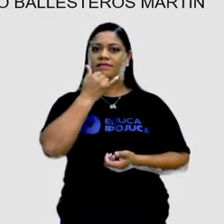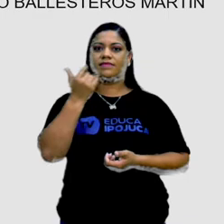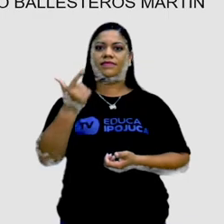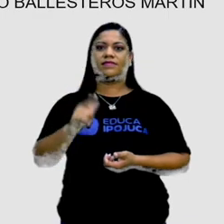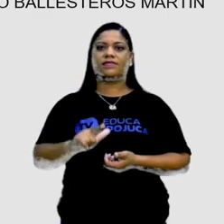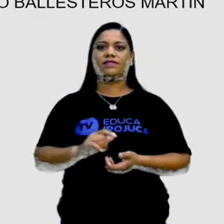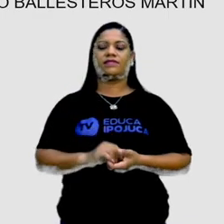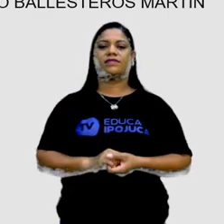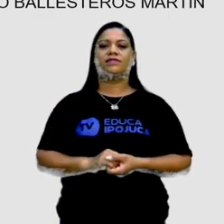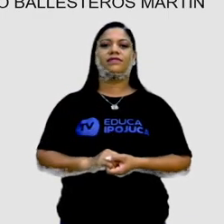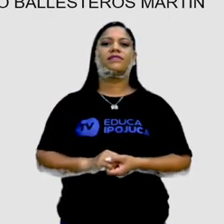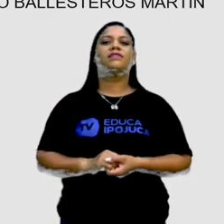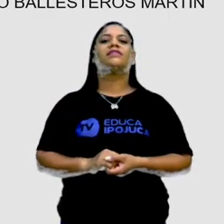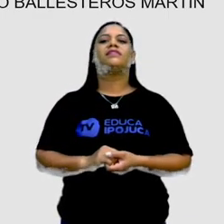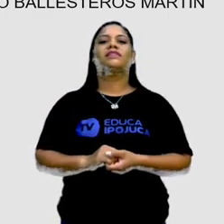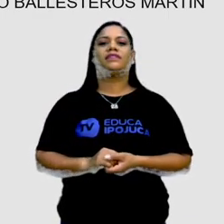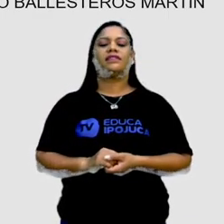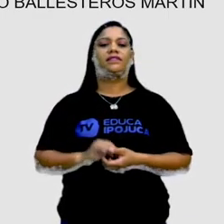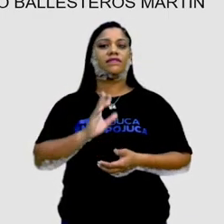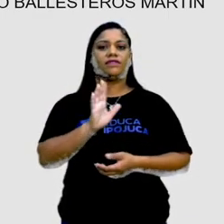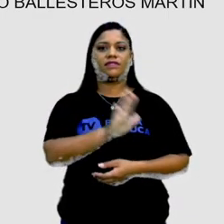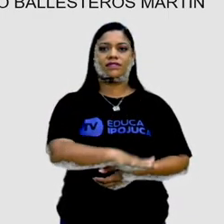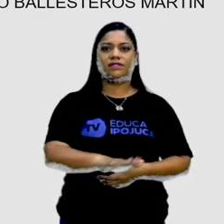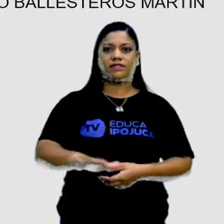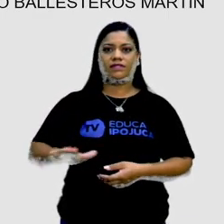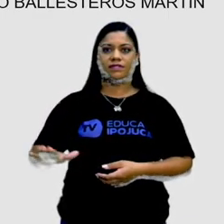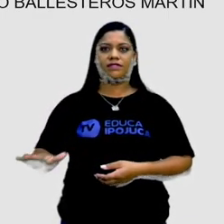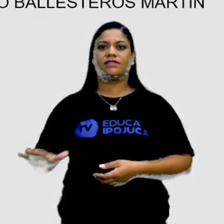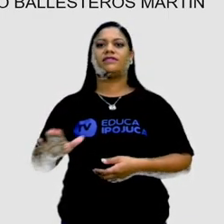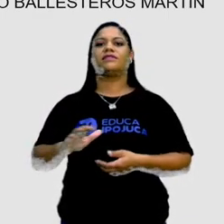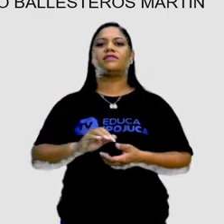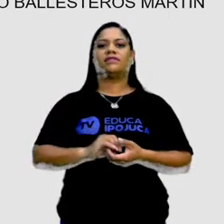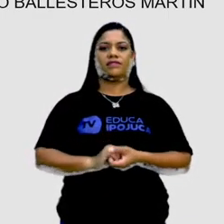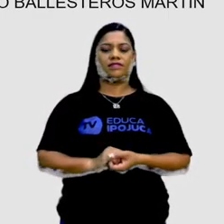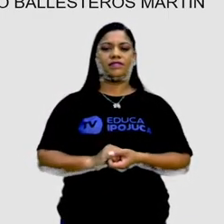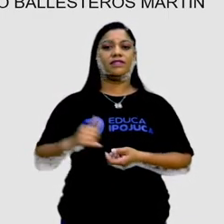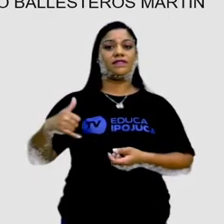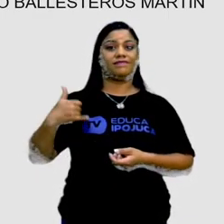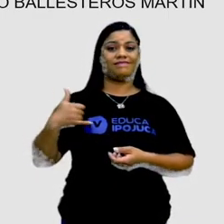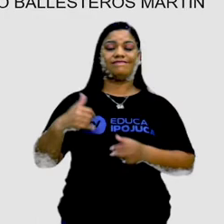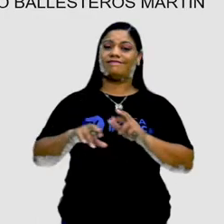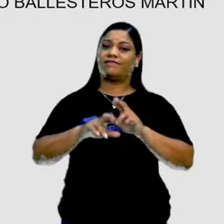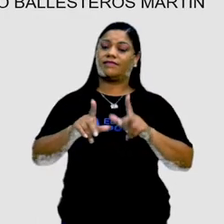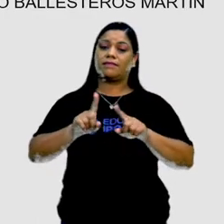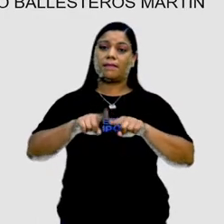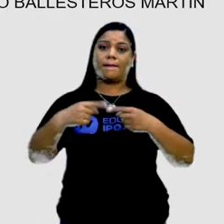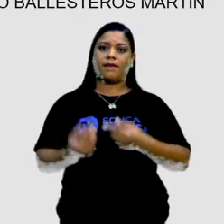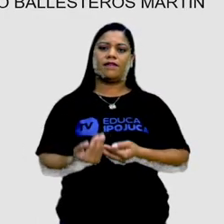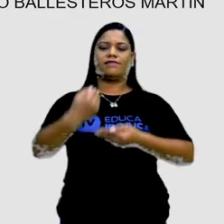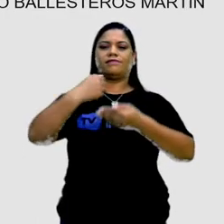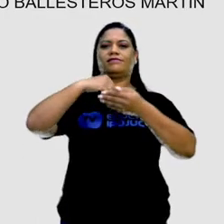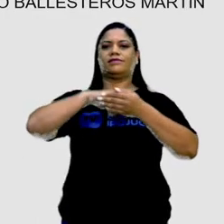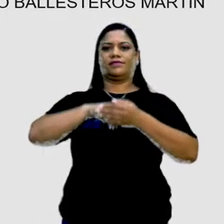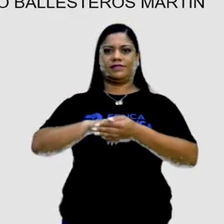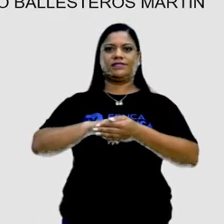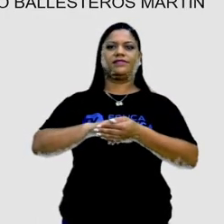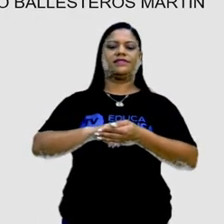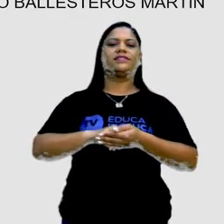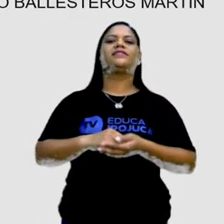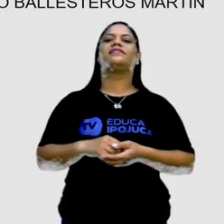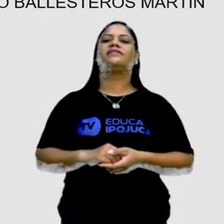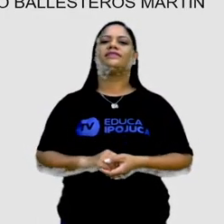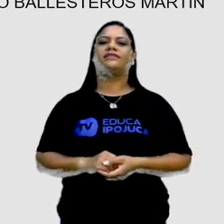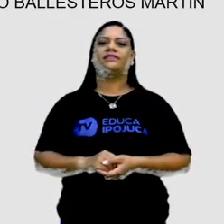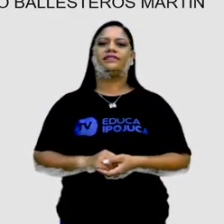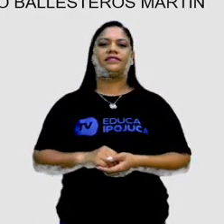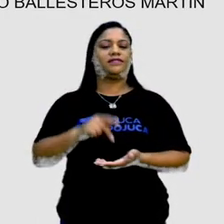de novo. Em todas essas crianças há uma seriedade que não corresponde com sua idade. Mas por dentro, são o que são e querem o que